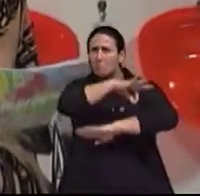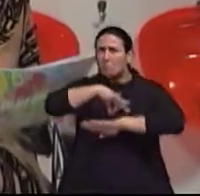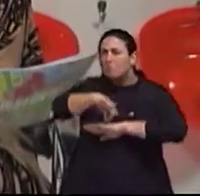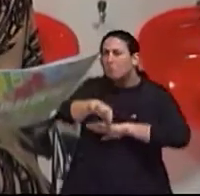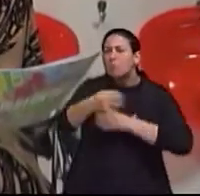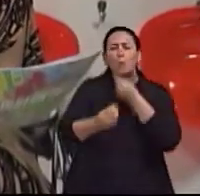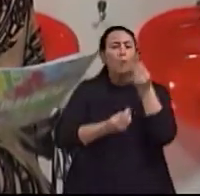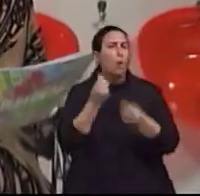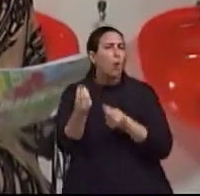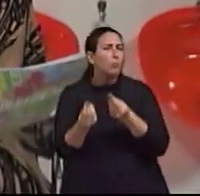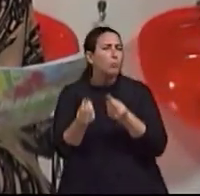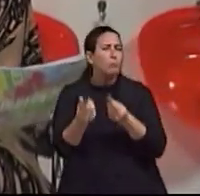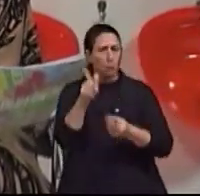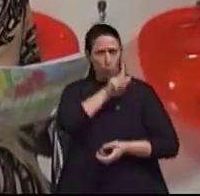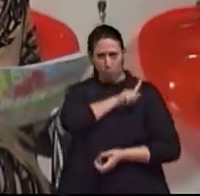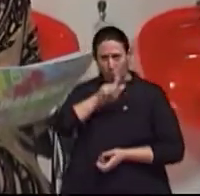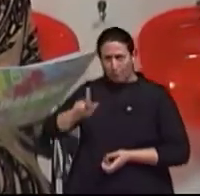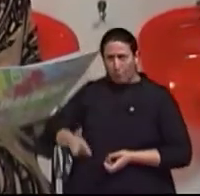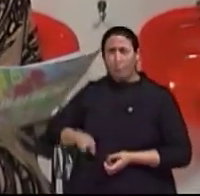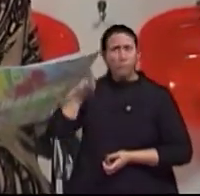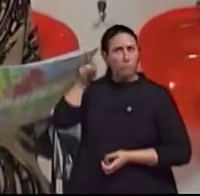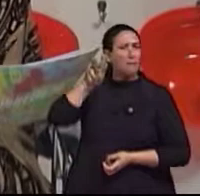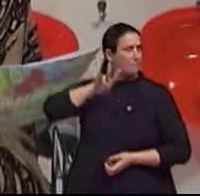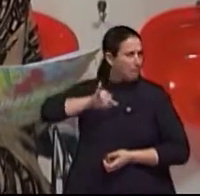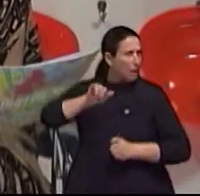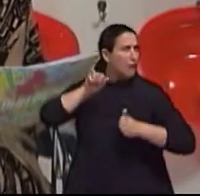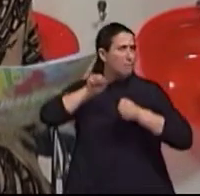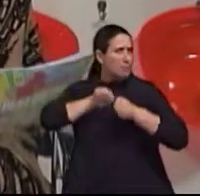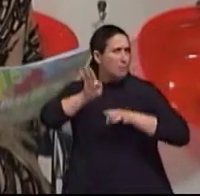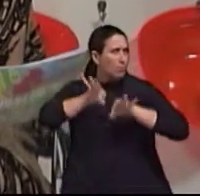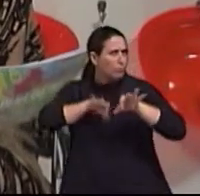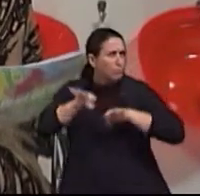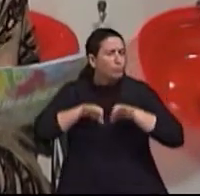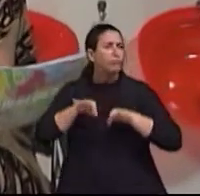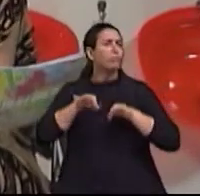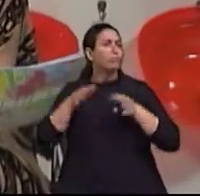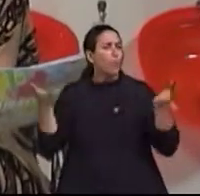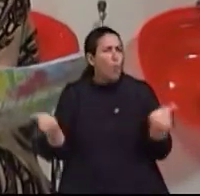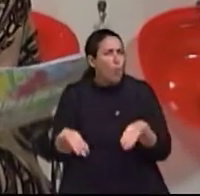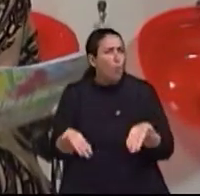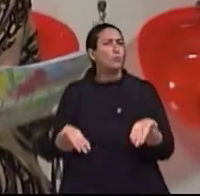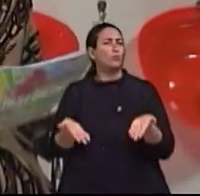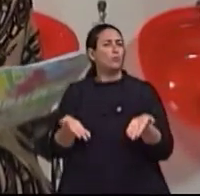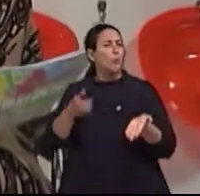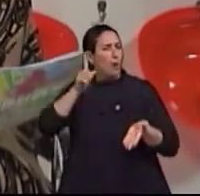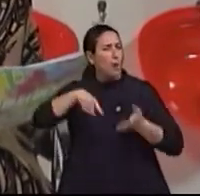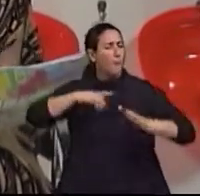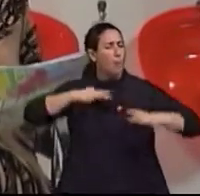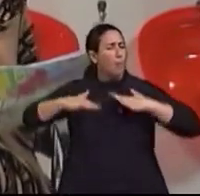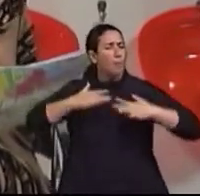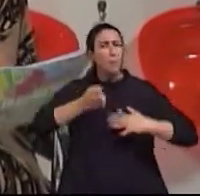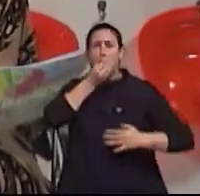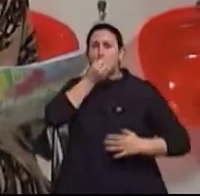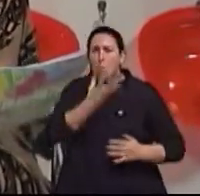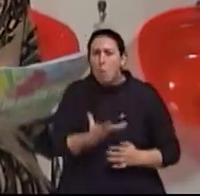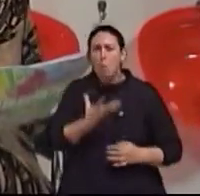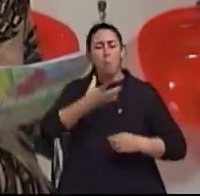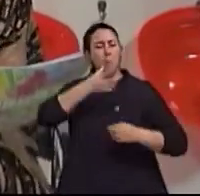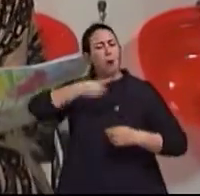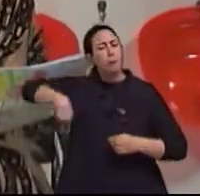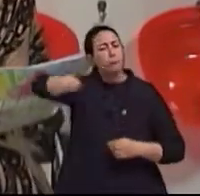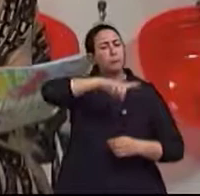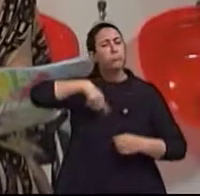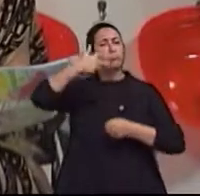Que ações o governo, a população deve fazer hoje para garantir uma mobilidade urbana de qualidade